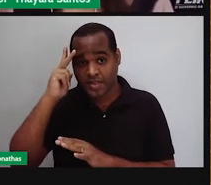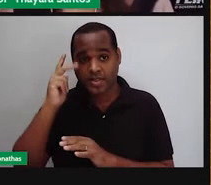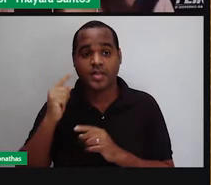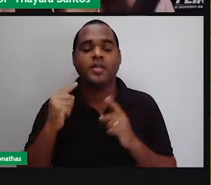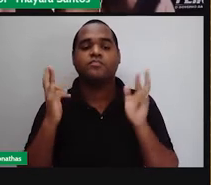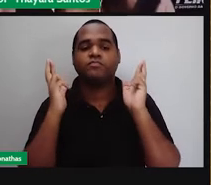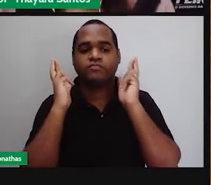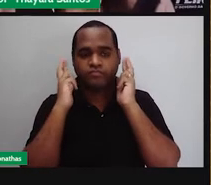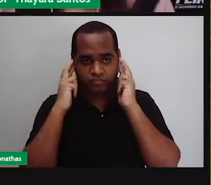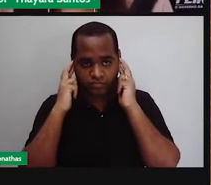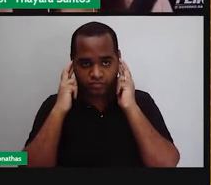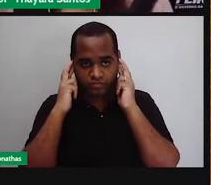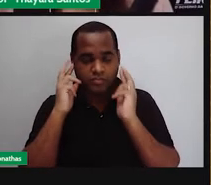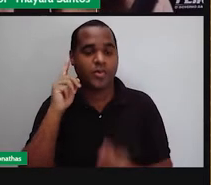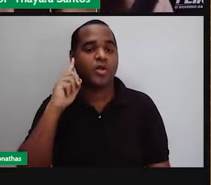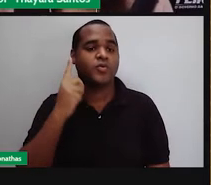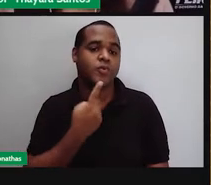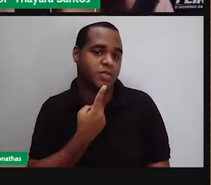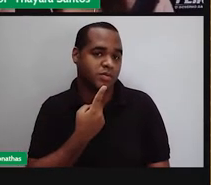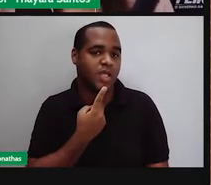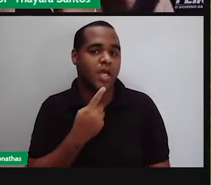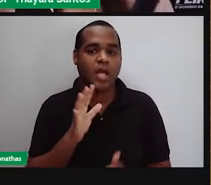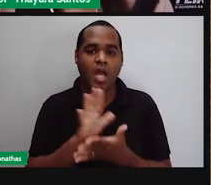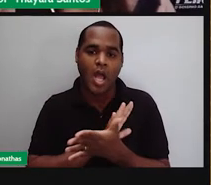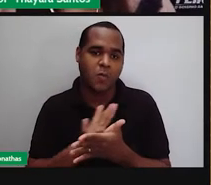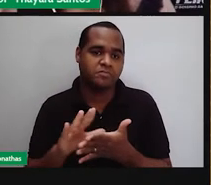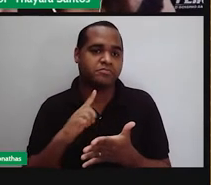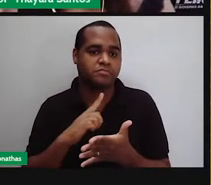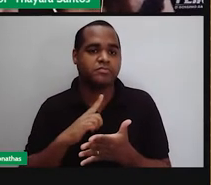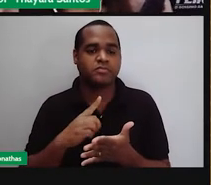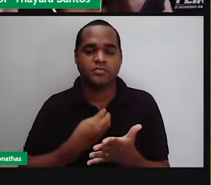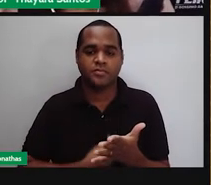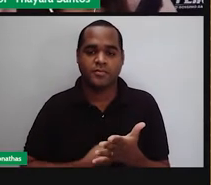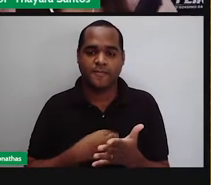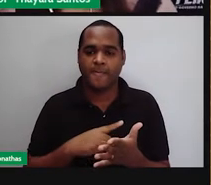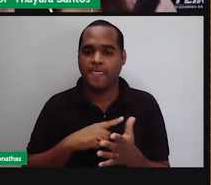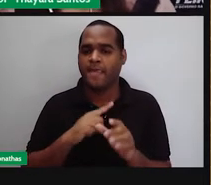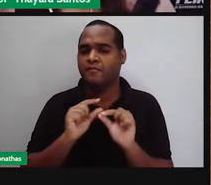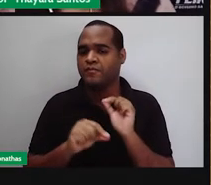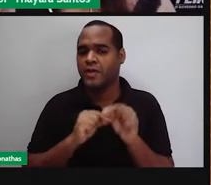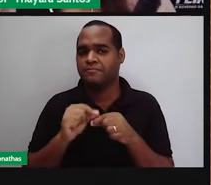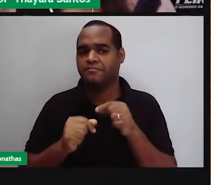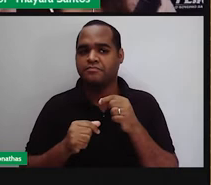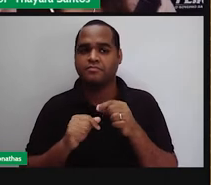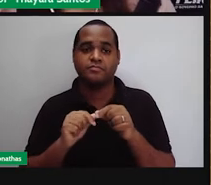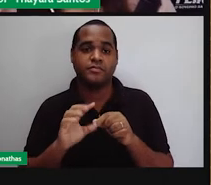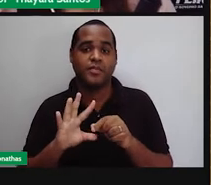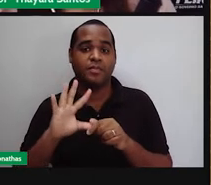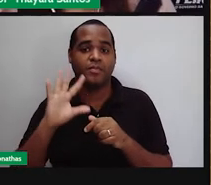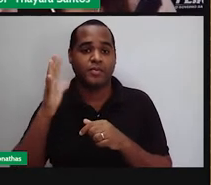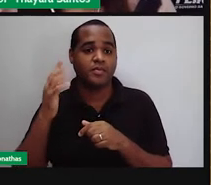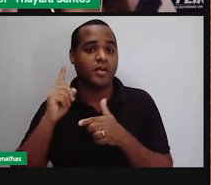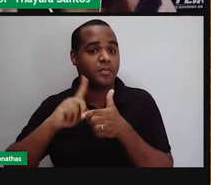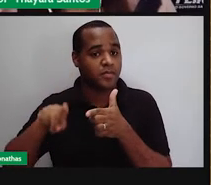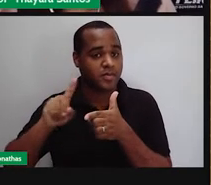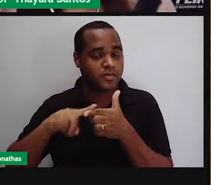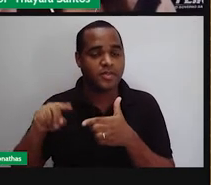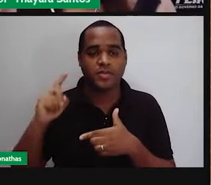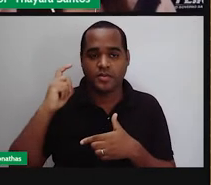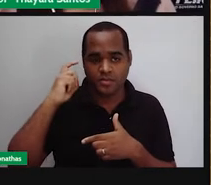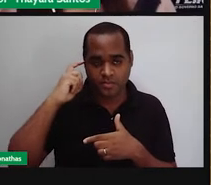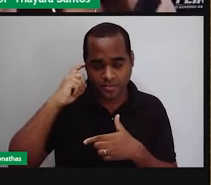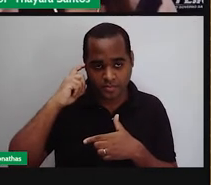surdas, algumas delas podem nascer nessa condição, justamente por problemas aqui na cóclea.